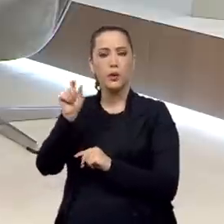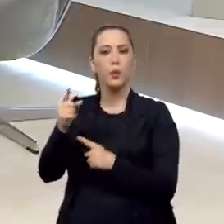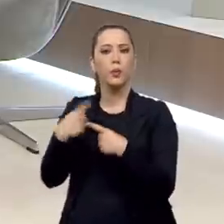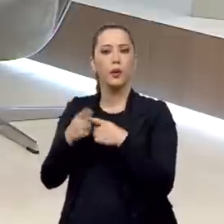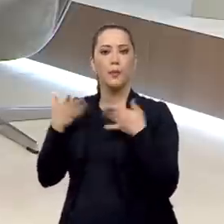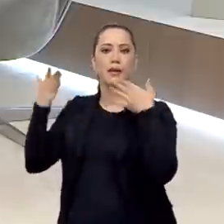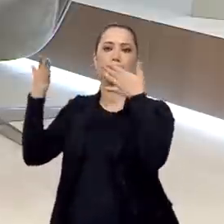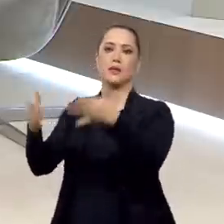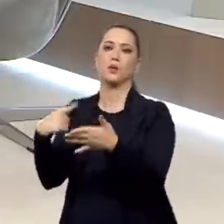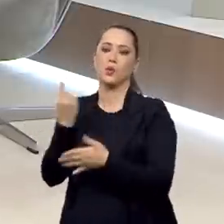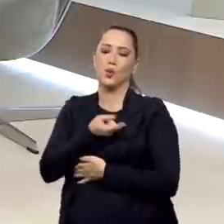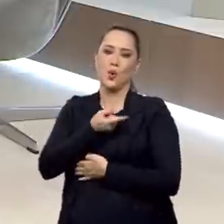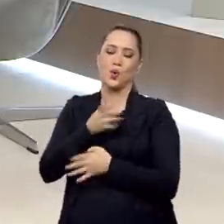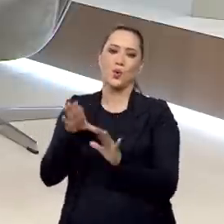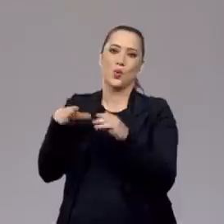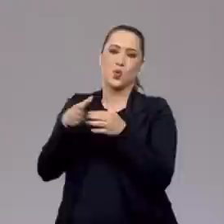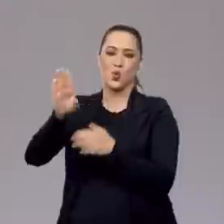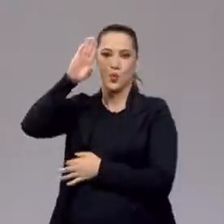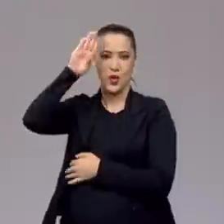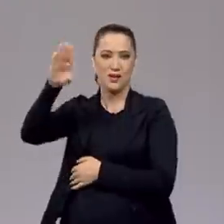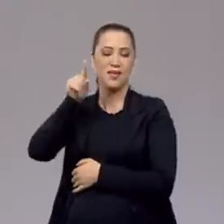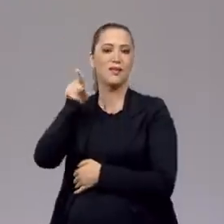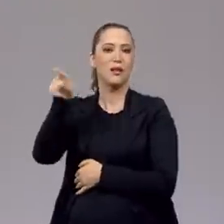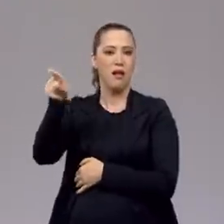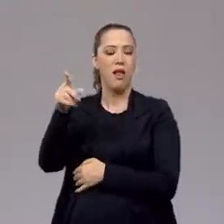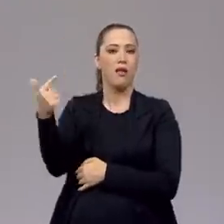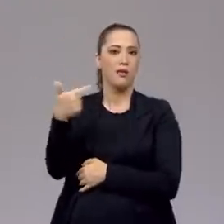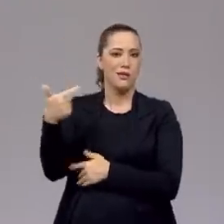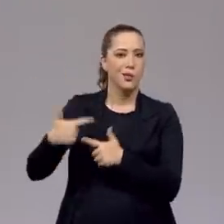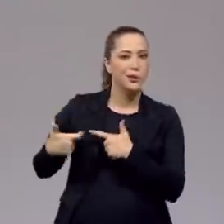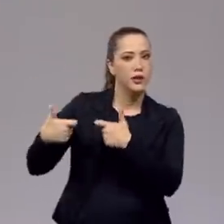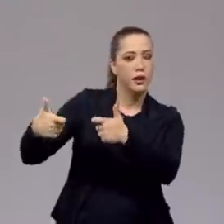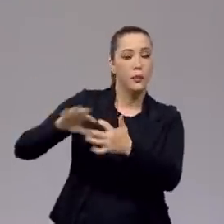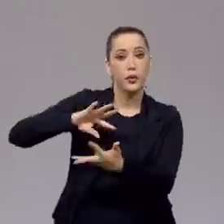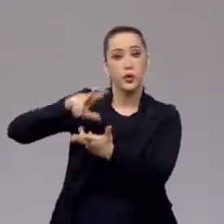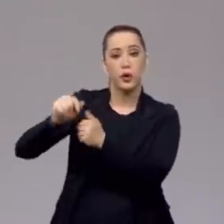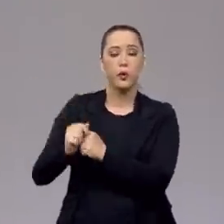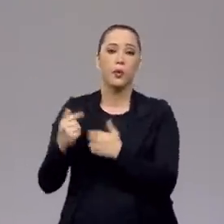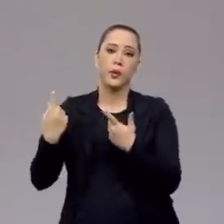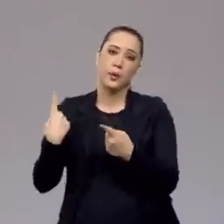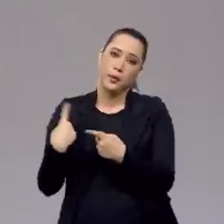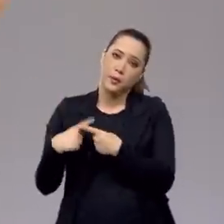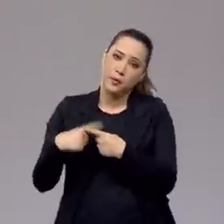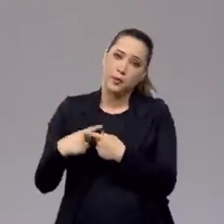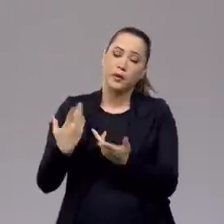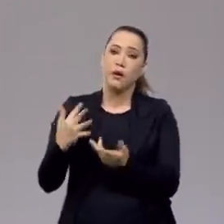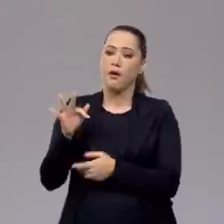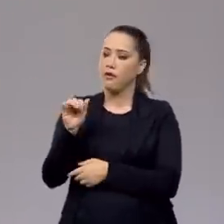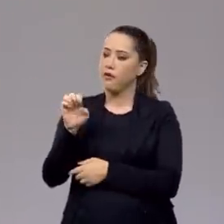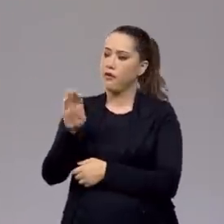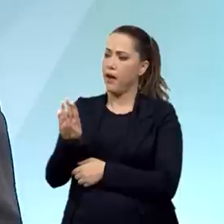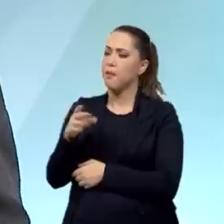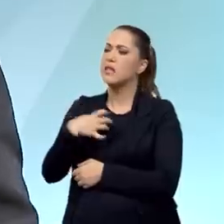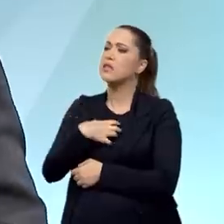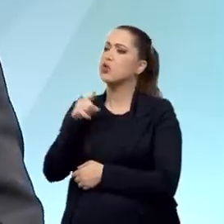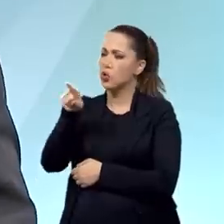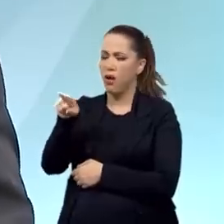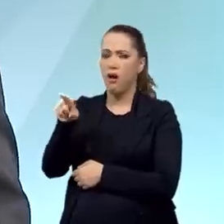participação das nossas forças armadas durante a Segunda Guerra Mundial. Isso se deve à FEB. O senhor sentiu isso lá?